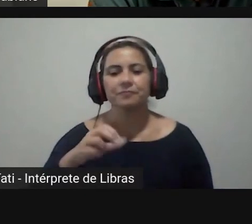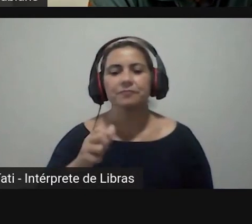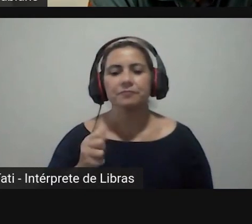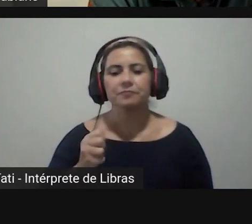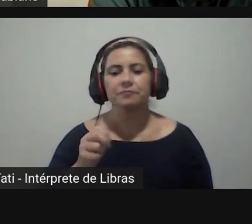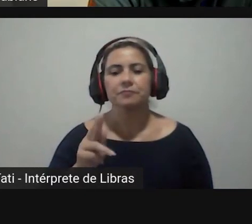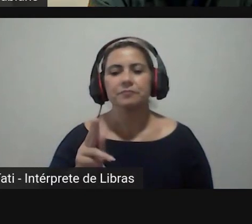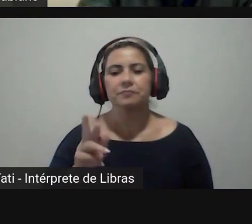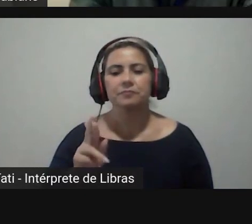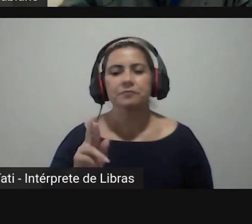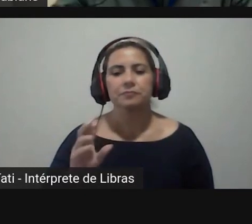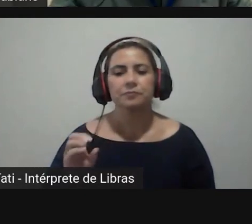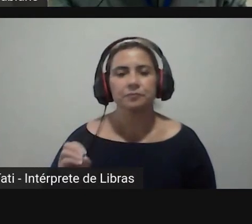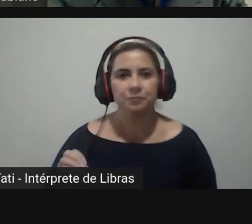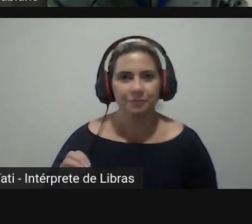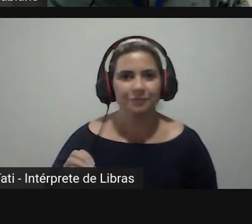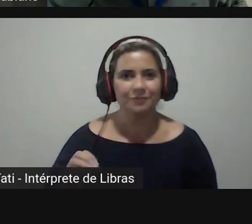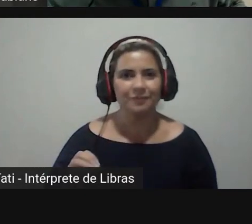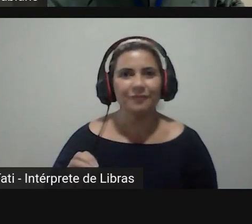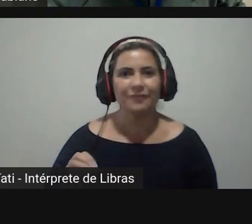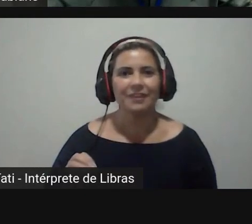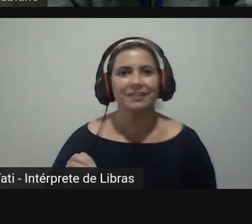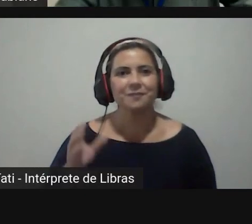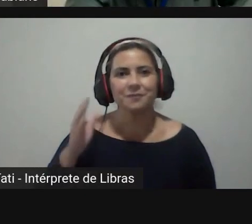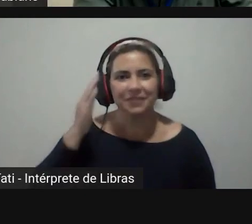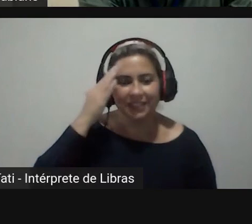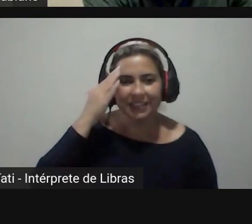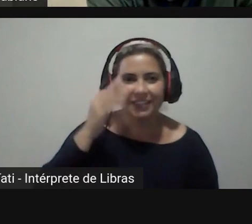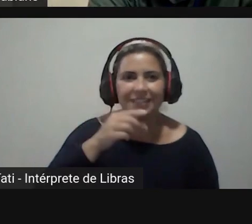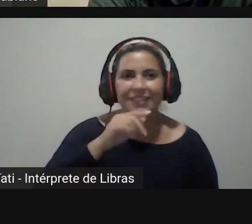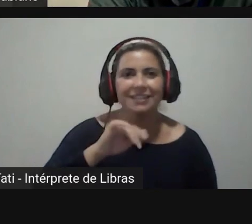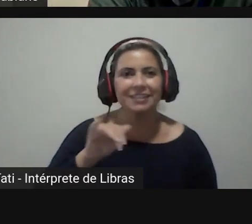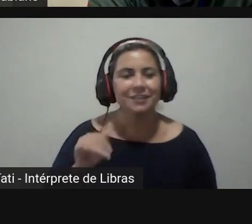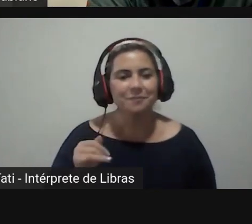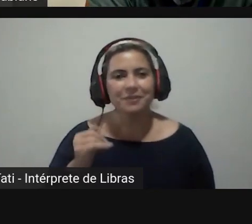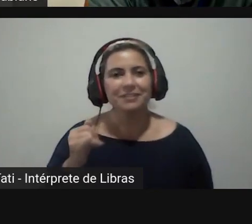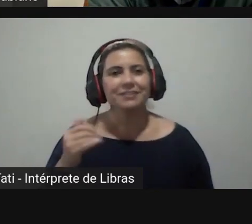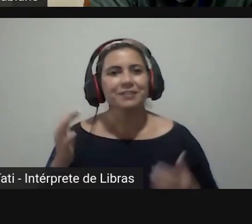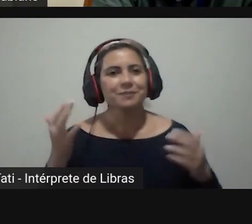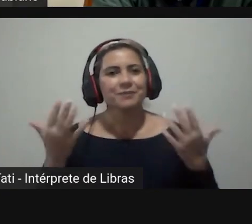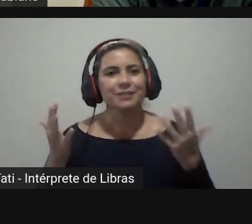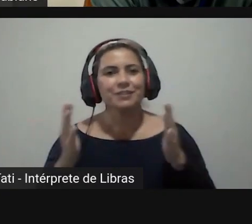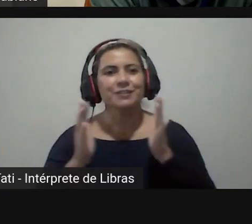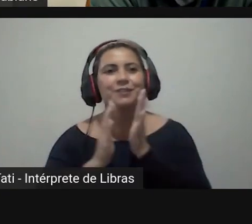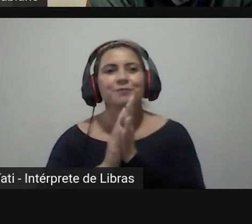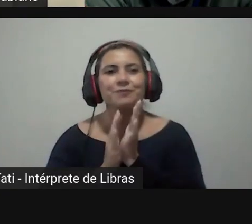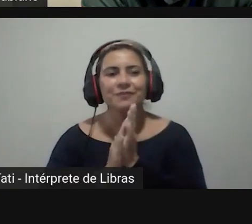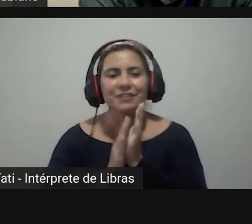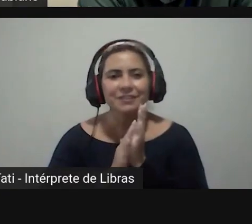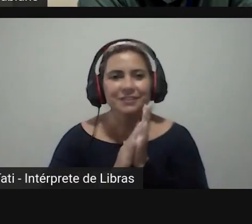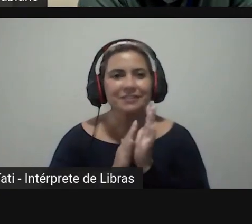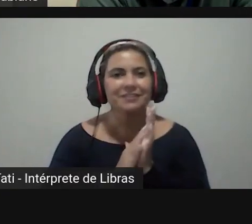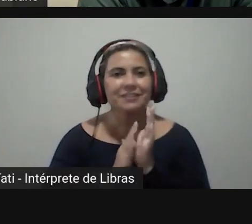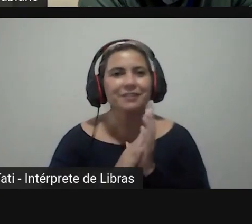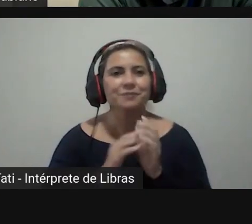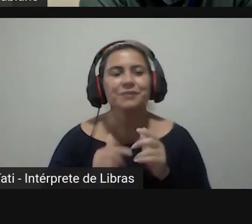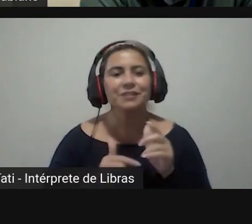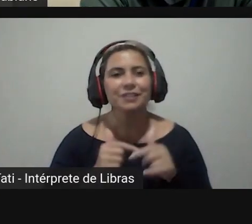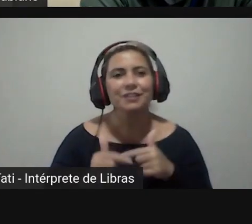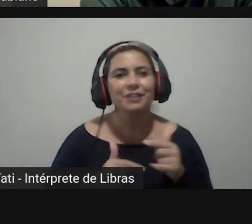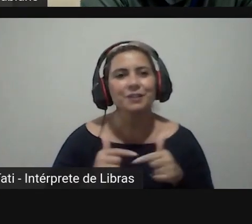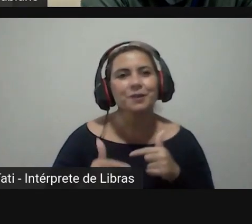finais bom mais uma vez agradeço a oportunidade parabenizo Fabiano pela pela condução aí da